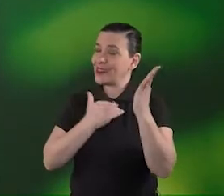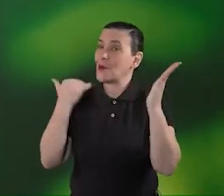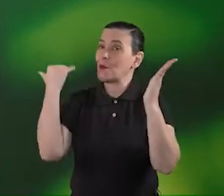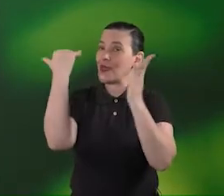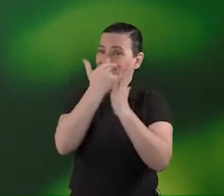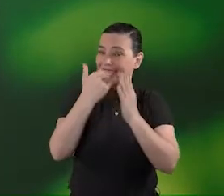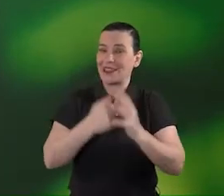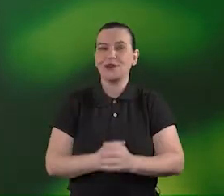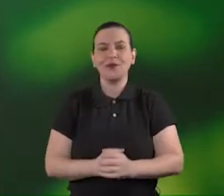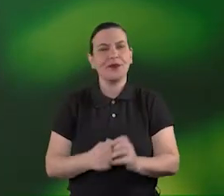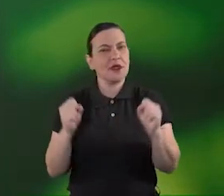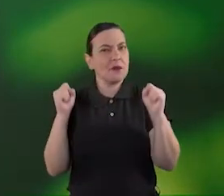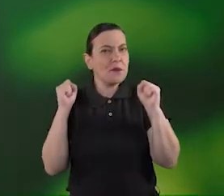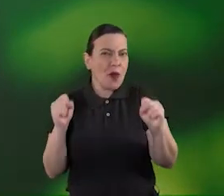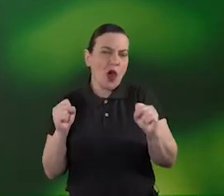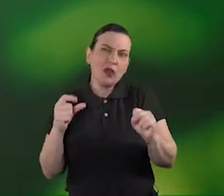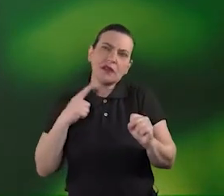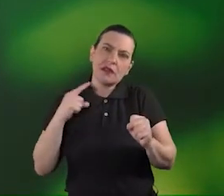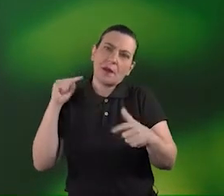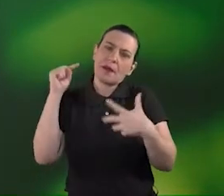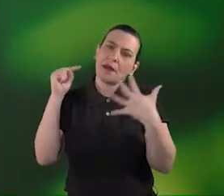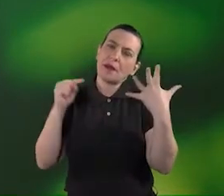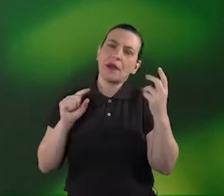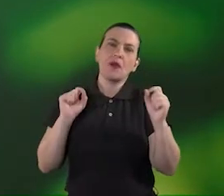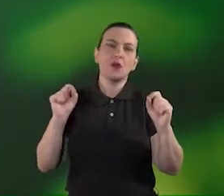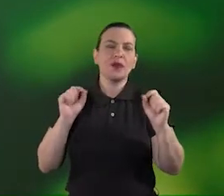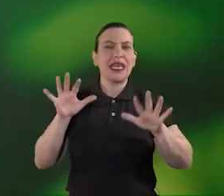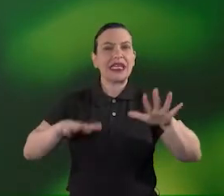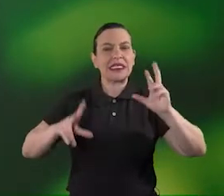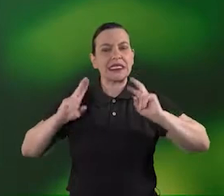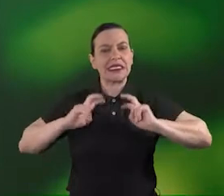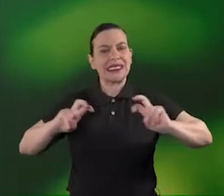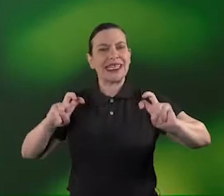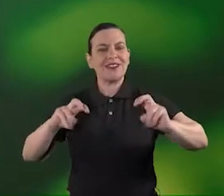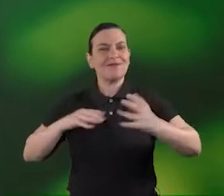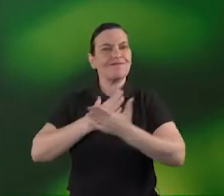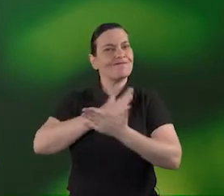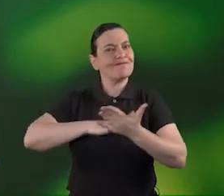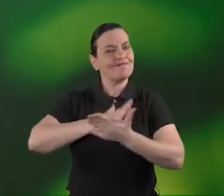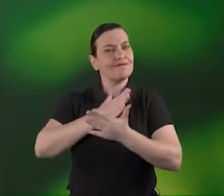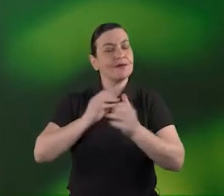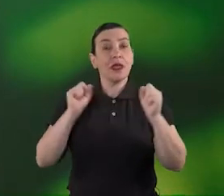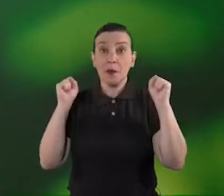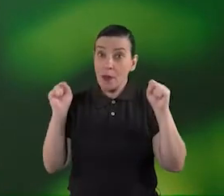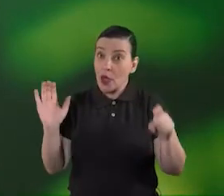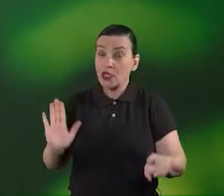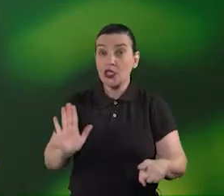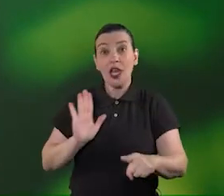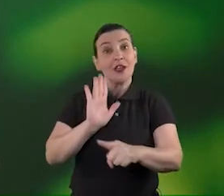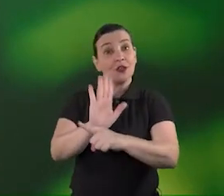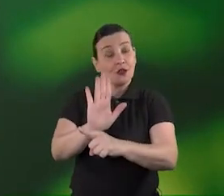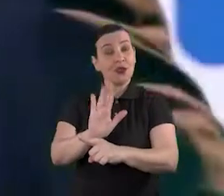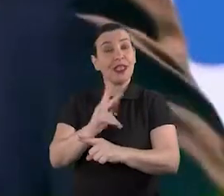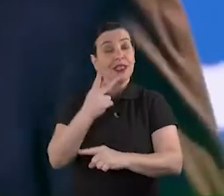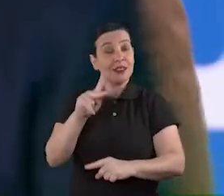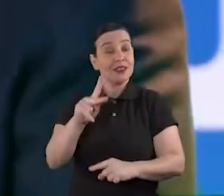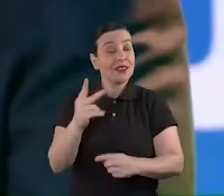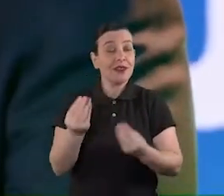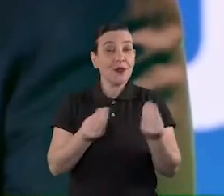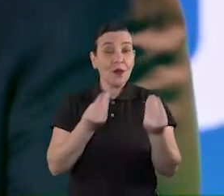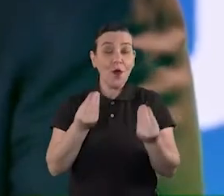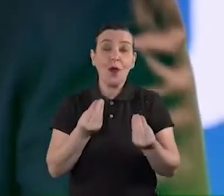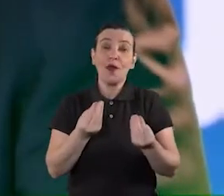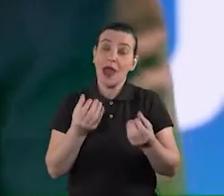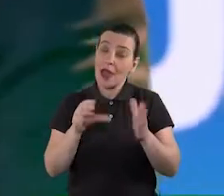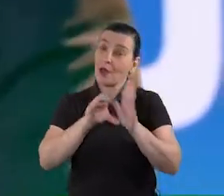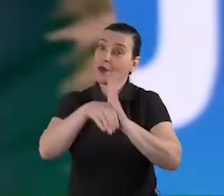embora possa haver muitas razões para sentirmos desconforto existem coisas que podemos fazer para ajudar a mitigar sua expressão e esse